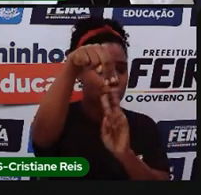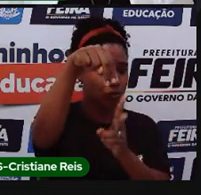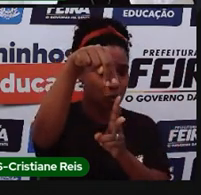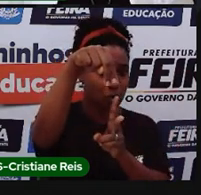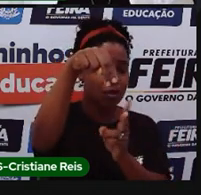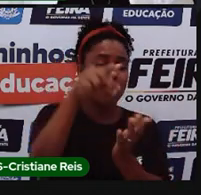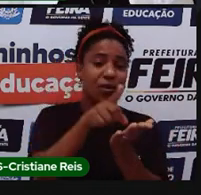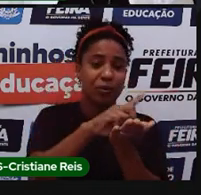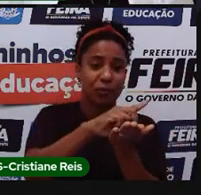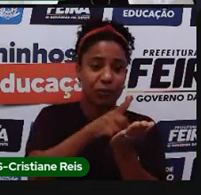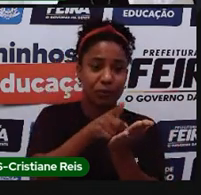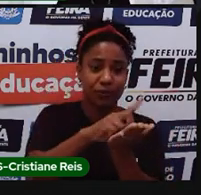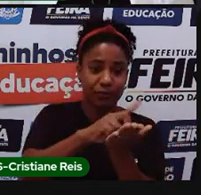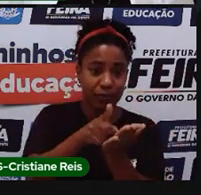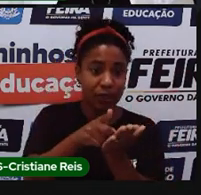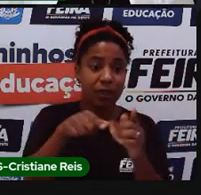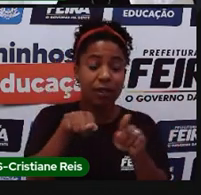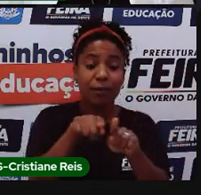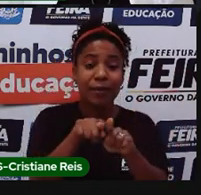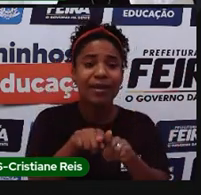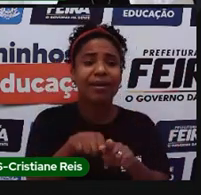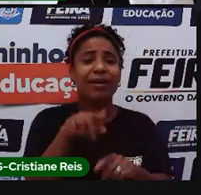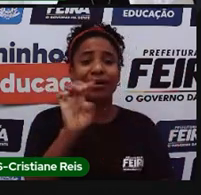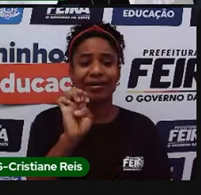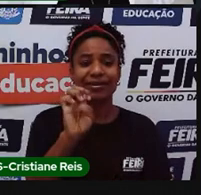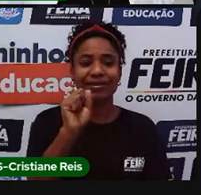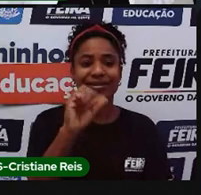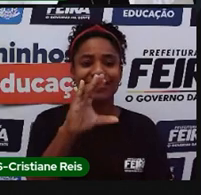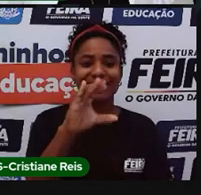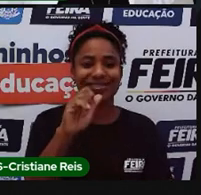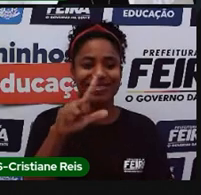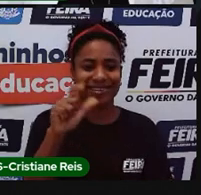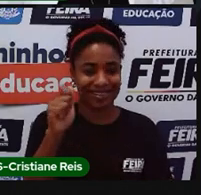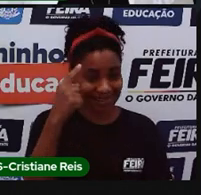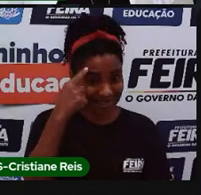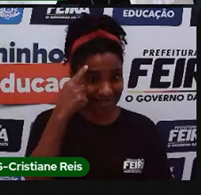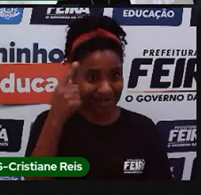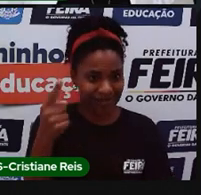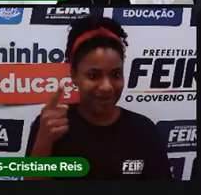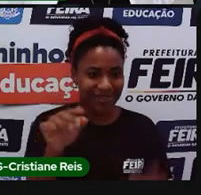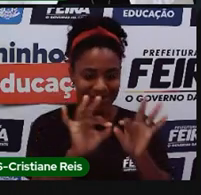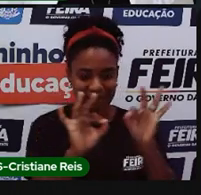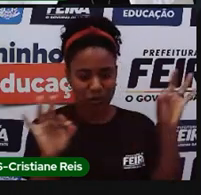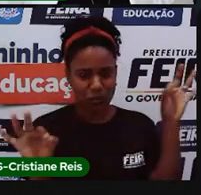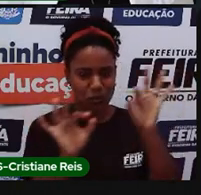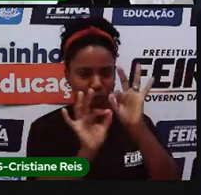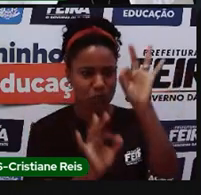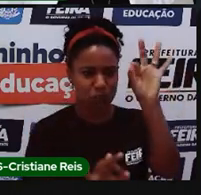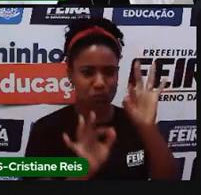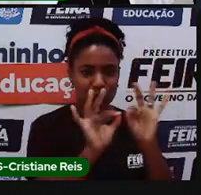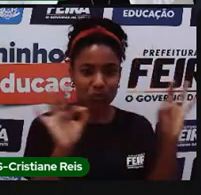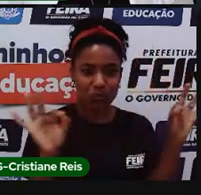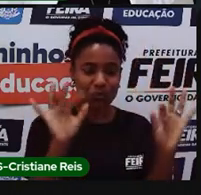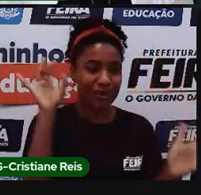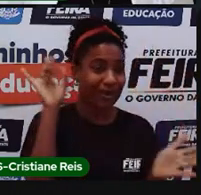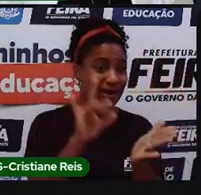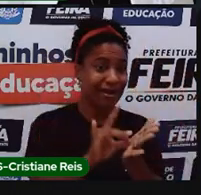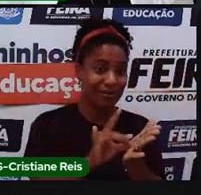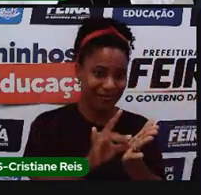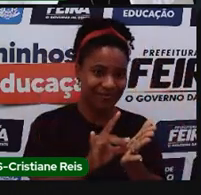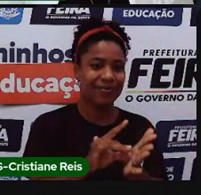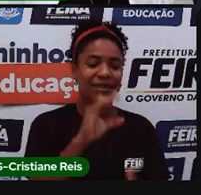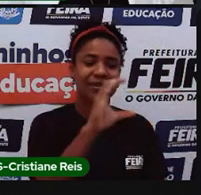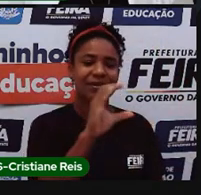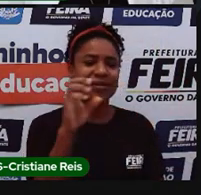Eu tenho aqui a escala, que é a redução, ó, aqui, 500 quilômetros, né, cada centímetro no mapa equivale a 500